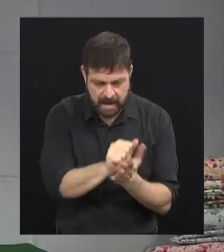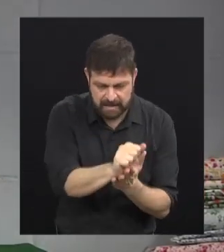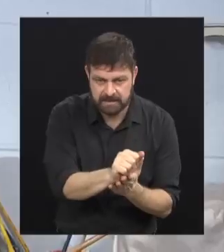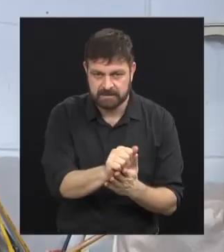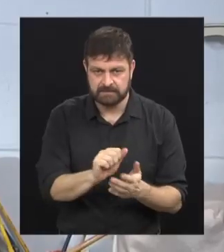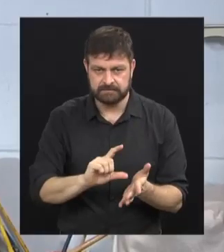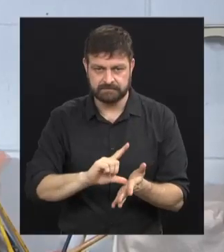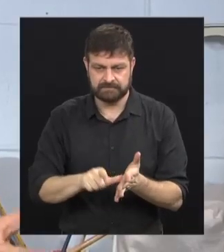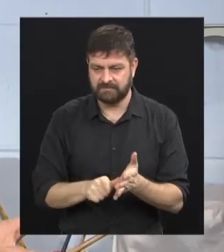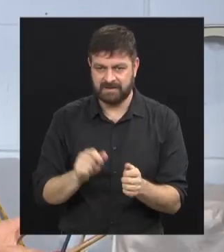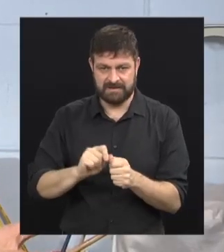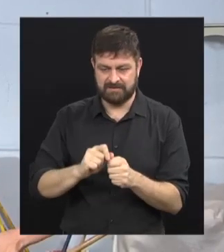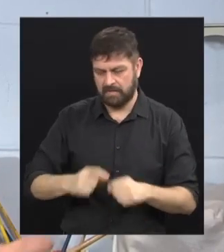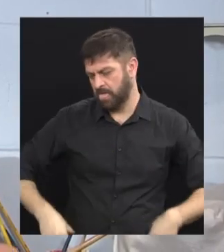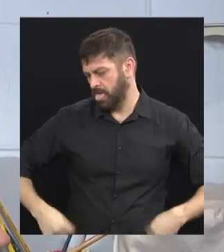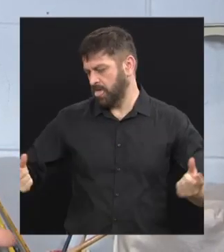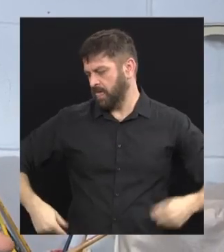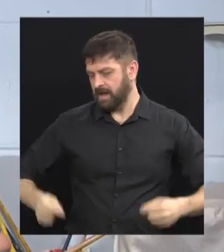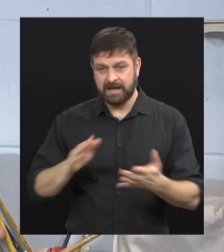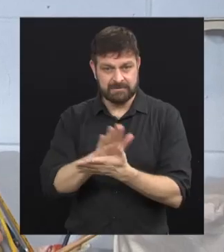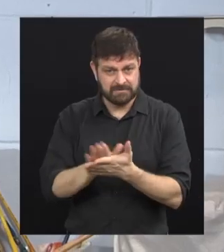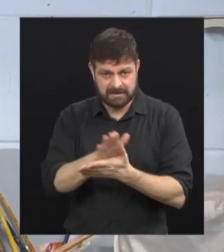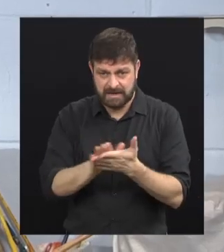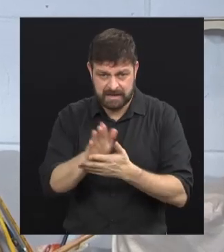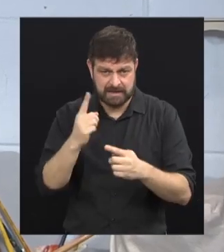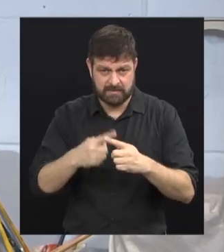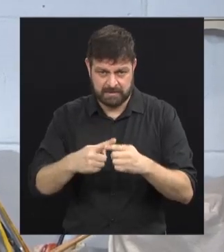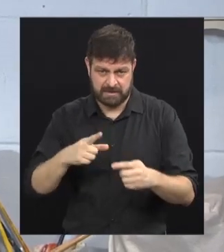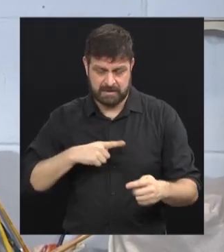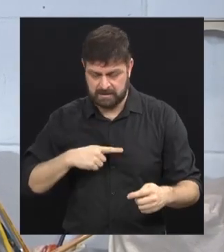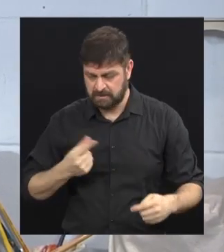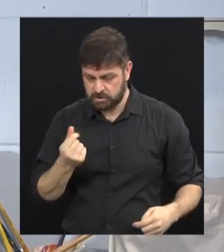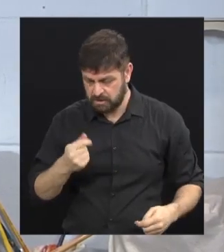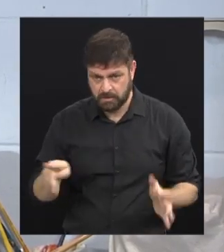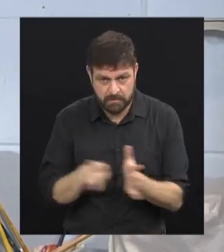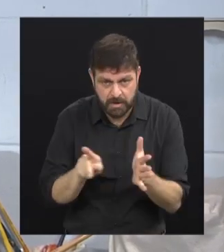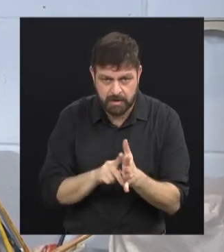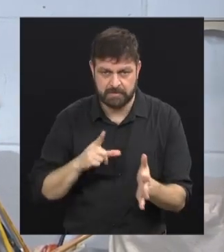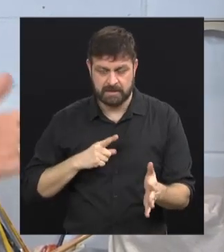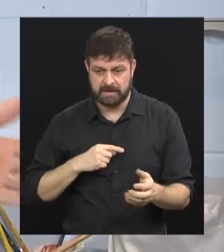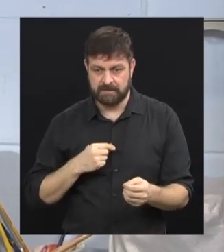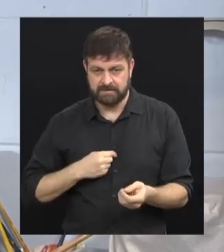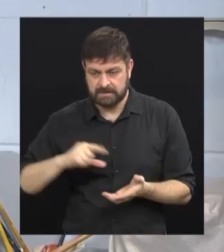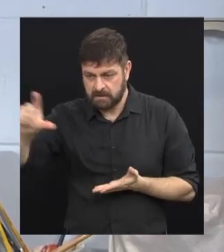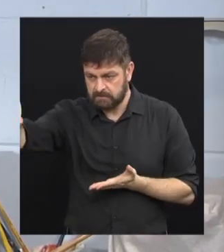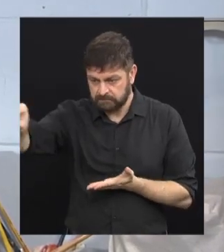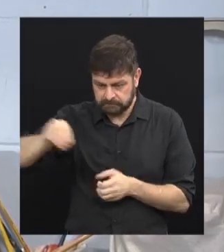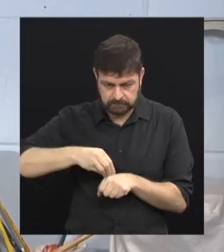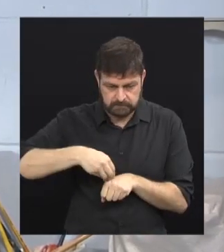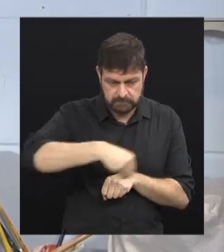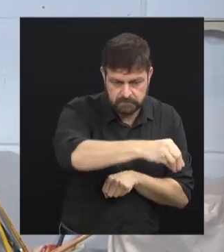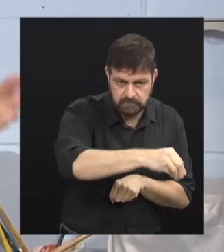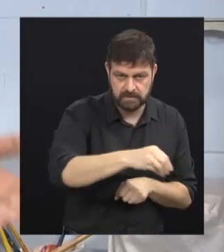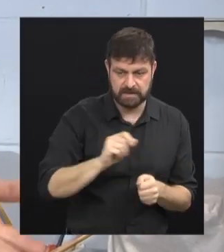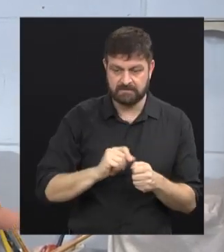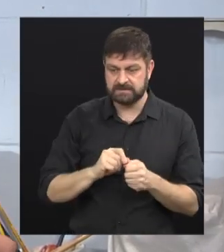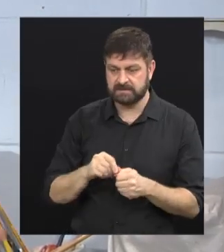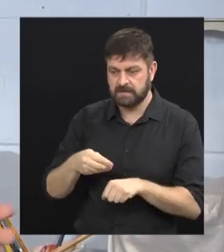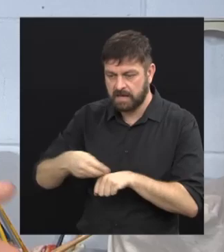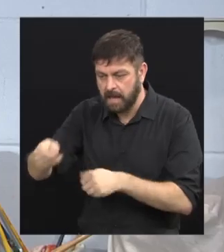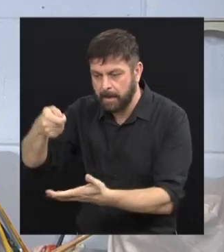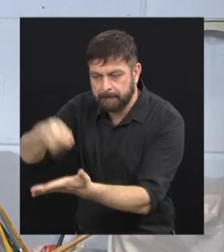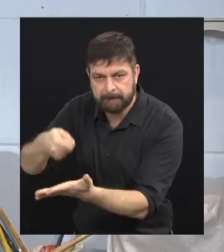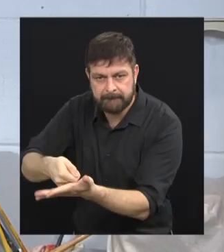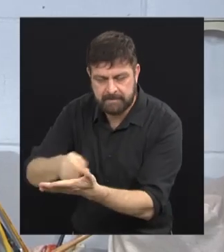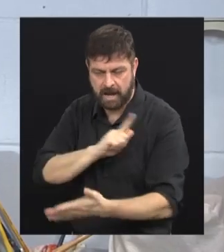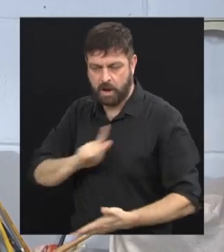cadastrar e não onera a pessoa, porque ela não está tirando do bolso, ela está só repassando uma verba que ia para o